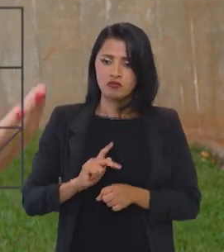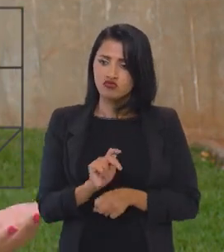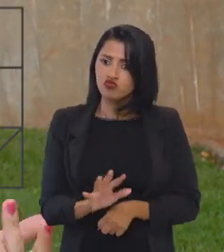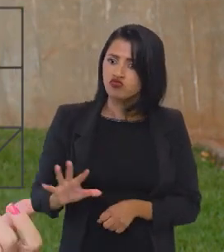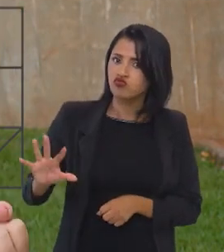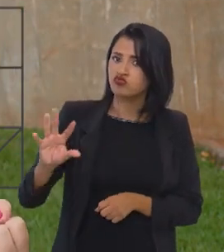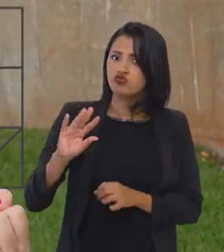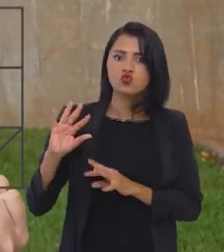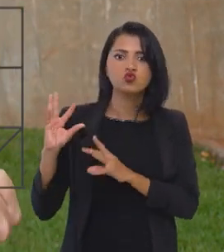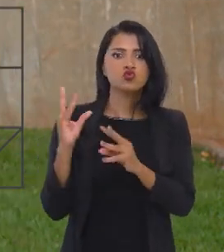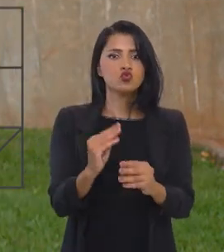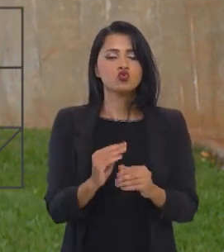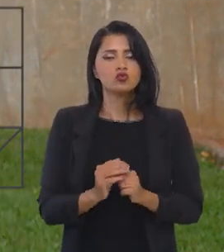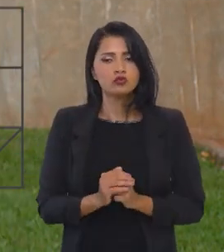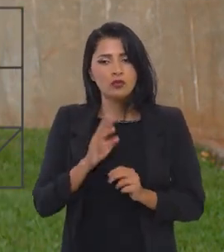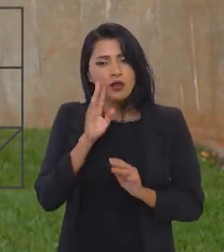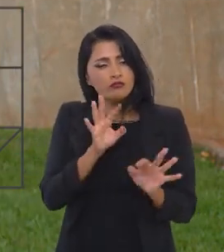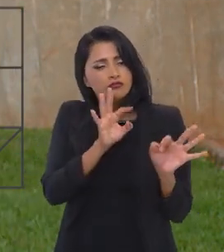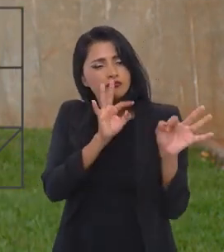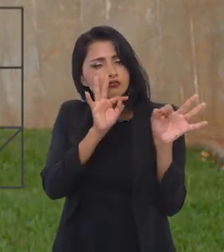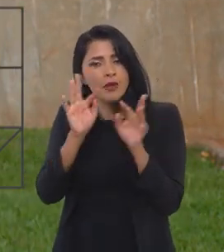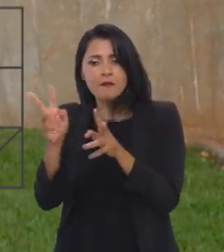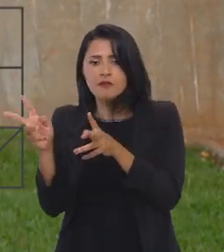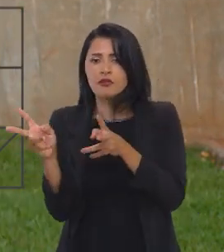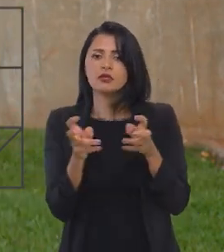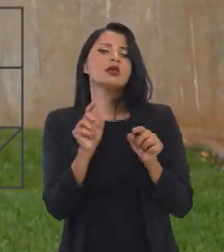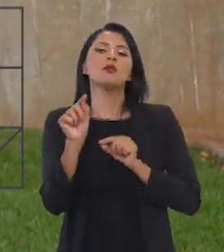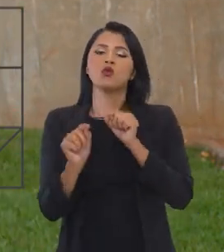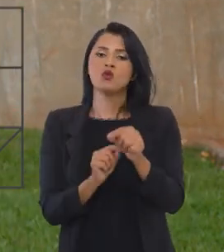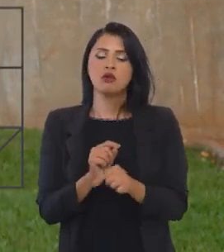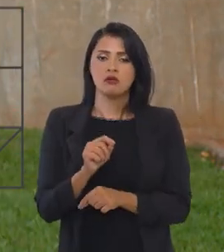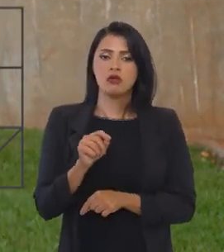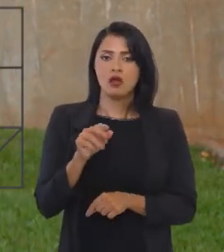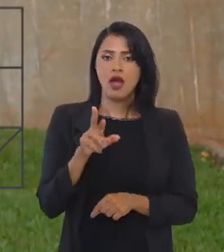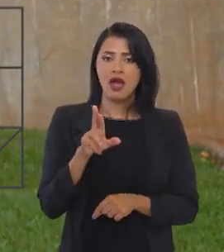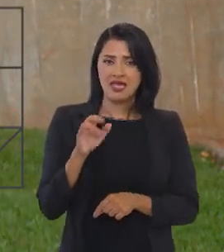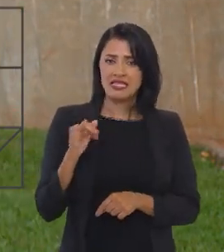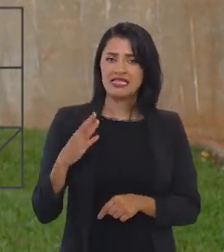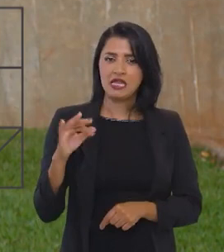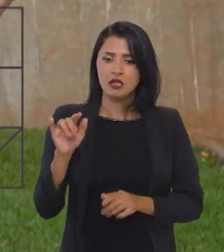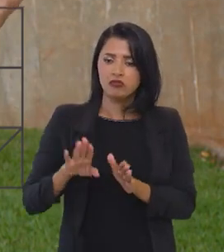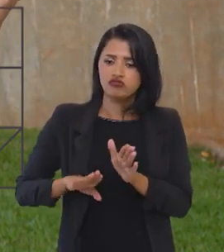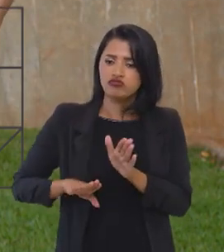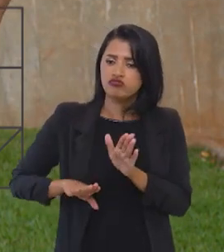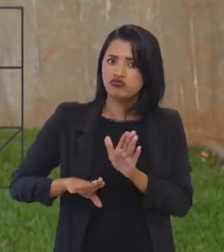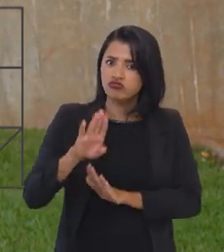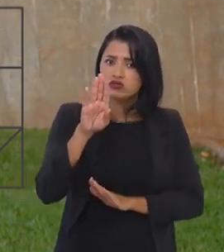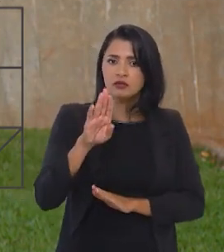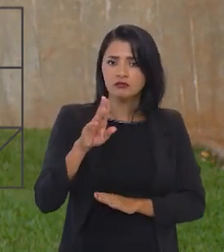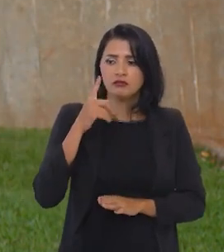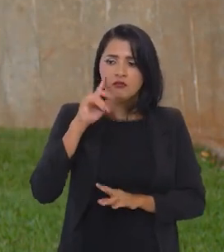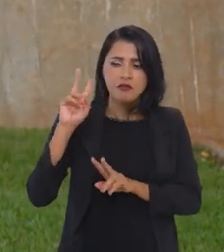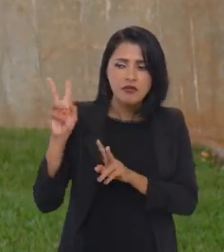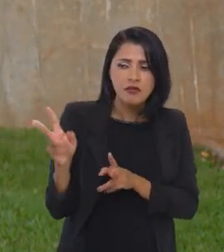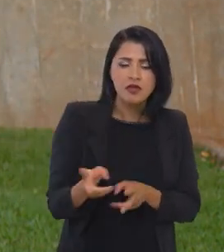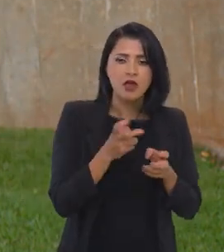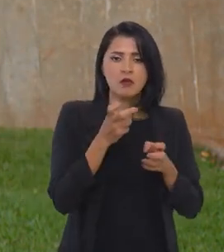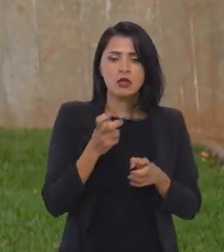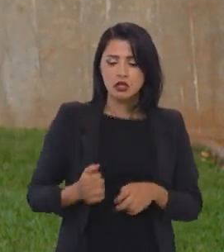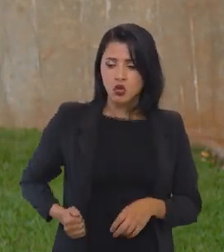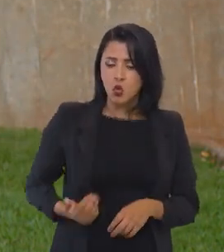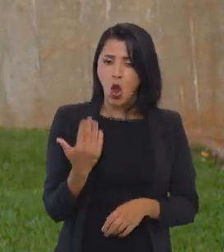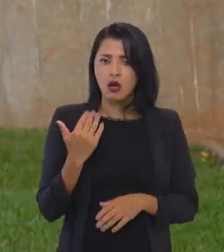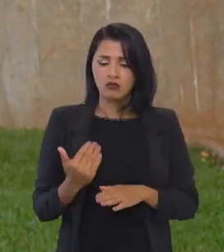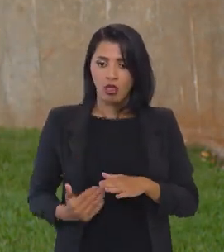forma integral. Ele percebe que a receita está num crescente, ele percebe se a